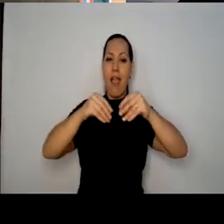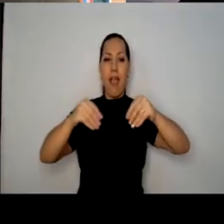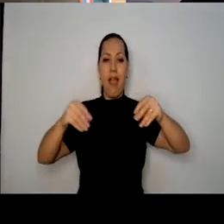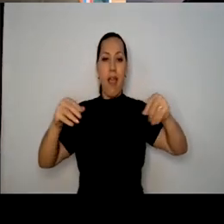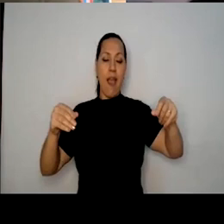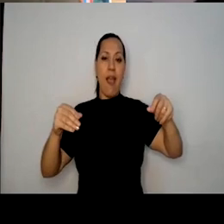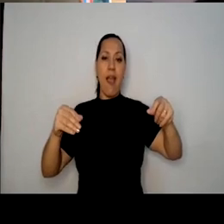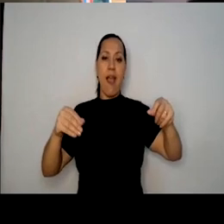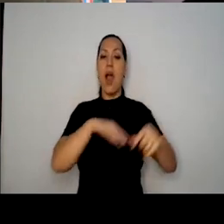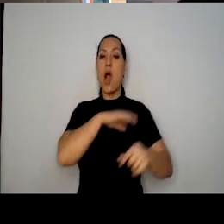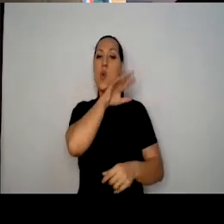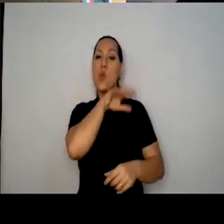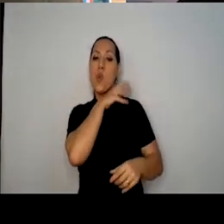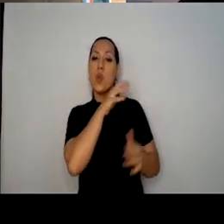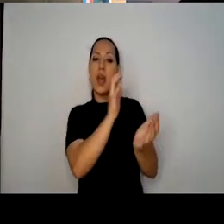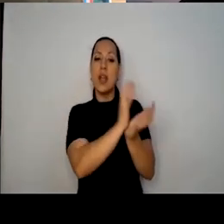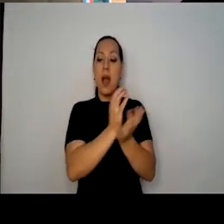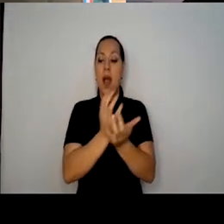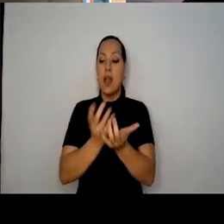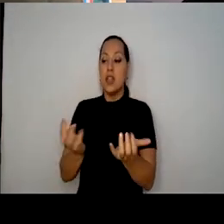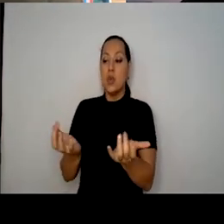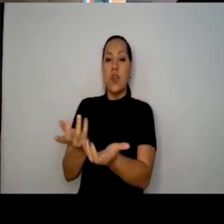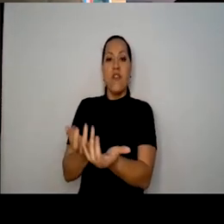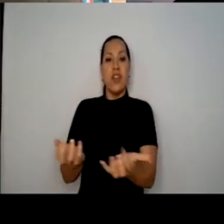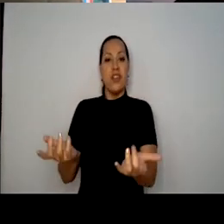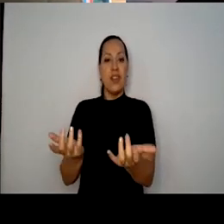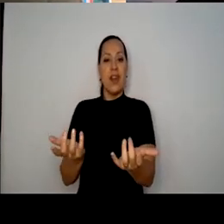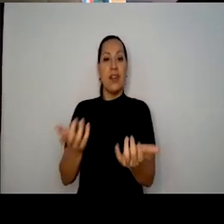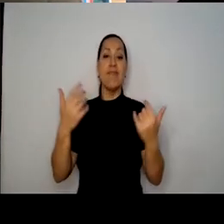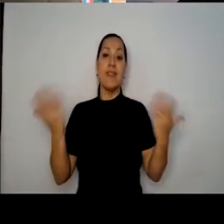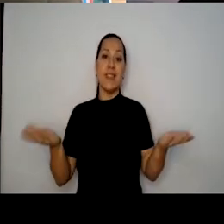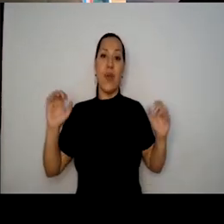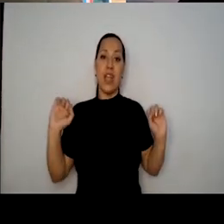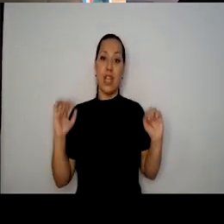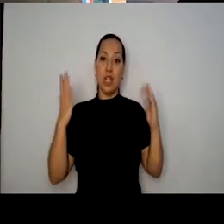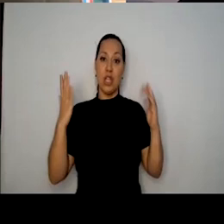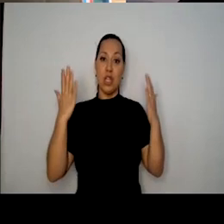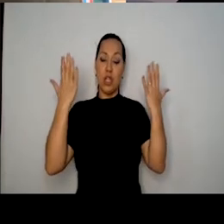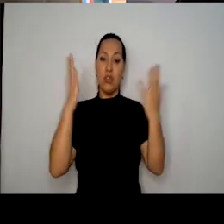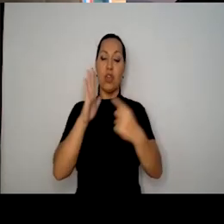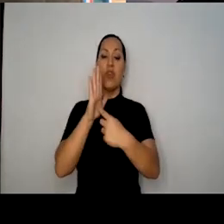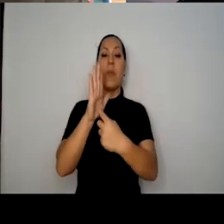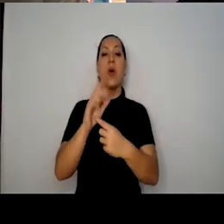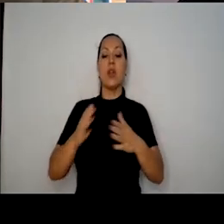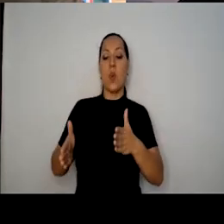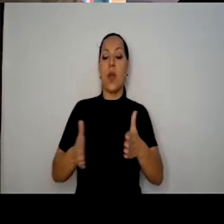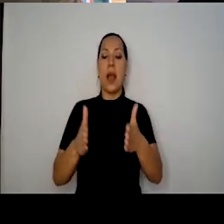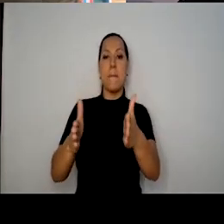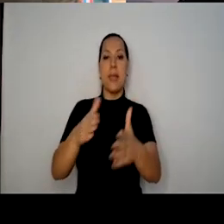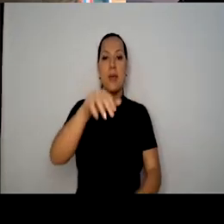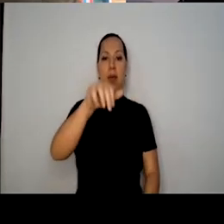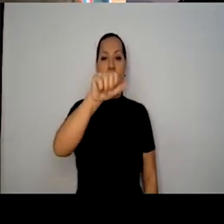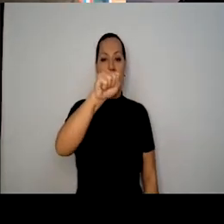os animais, que são os vegetais, então esse espetáculo, a gente que chama O Caminho da Saracura, que a gente